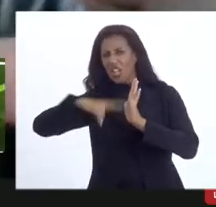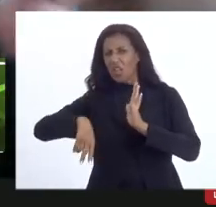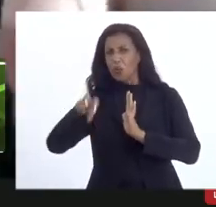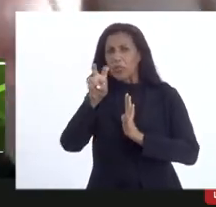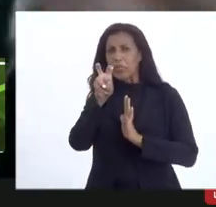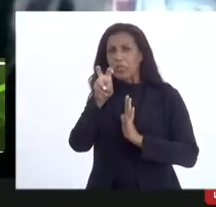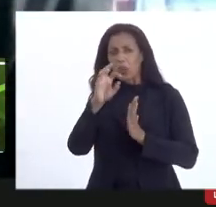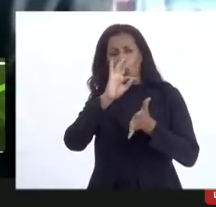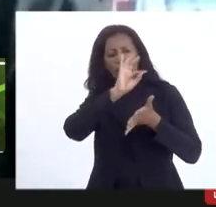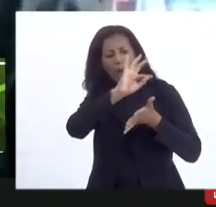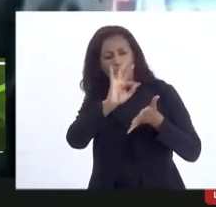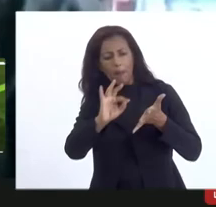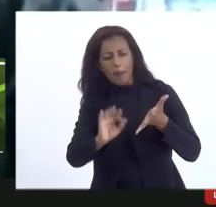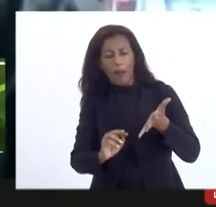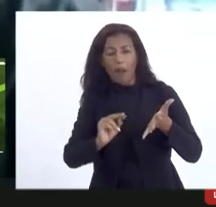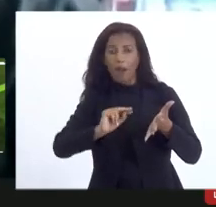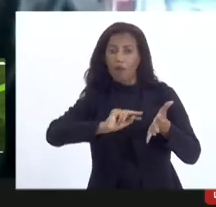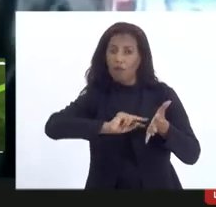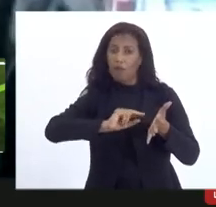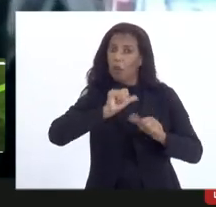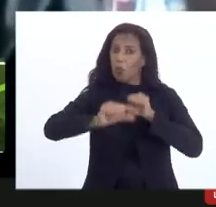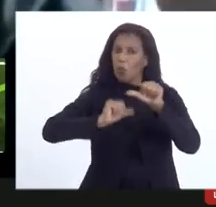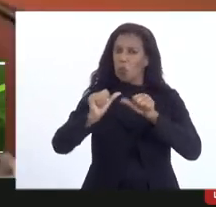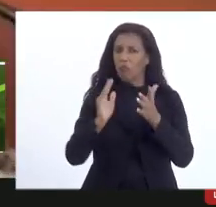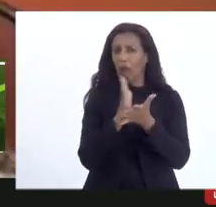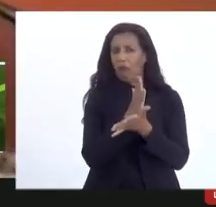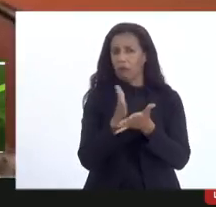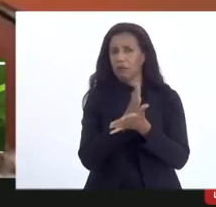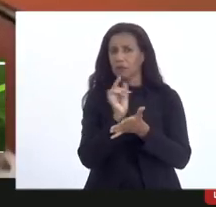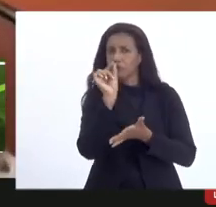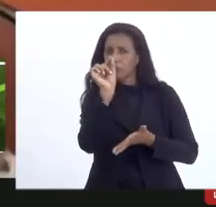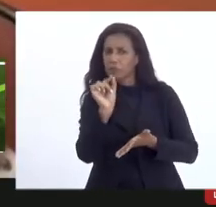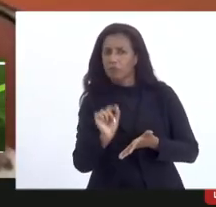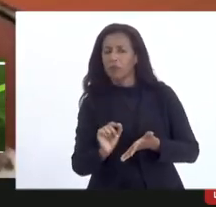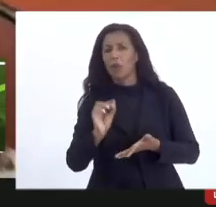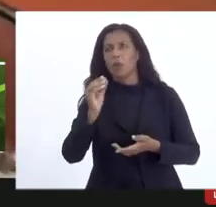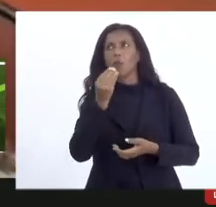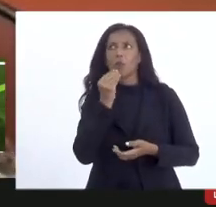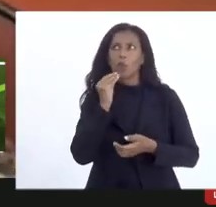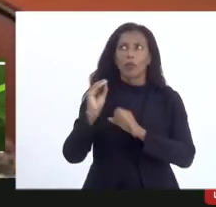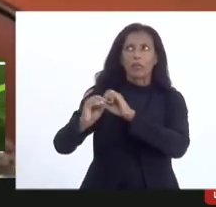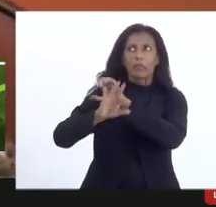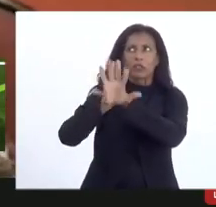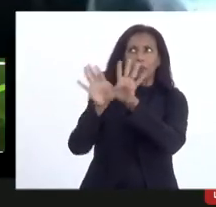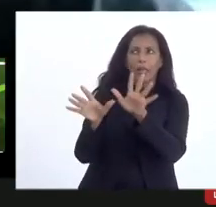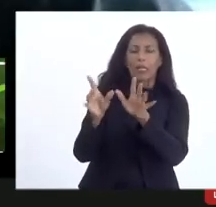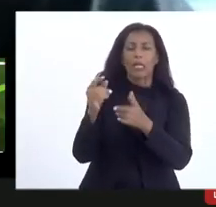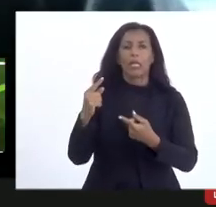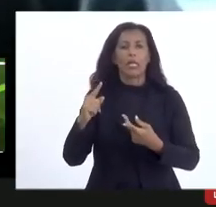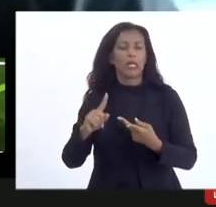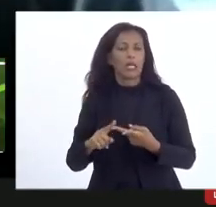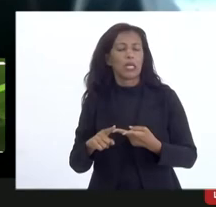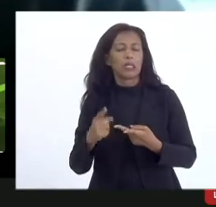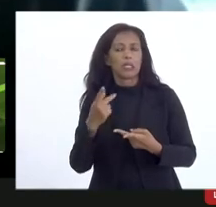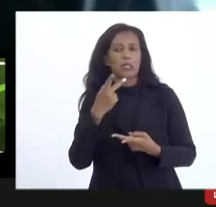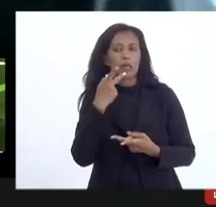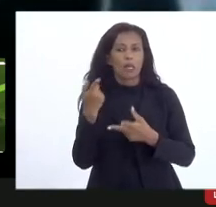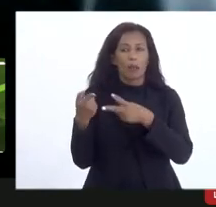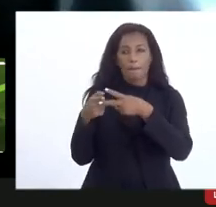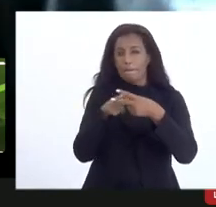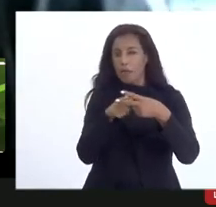pontos a gente já vai mudar algumas coisas vamos botar a transparência vamos mudar a questão que a gente está